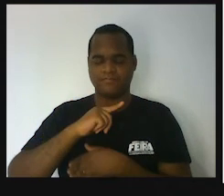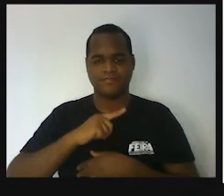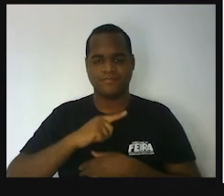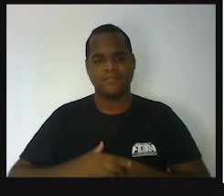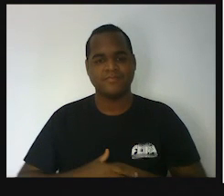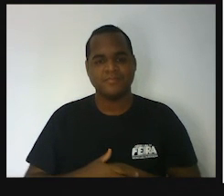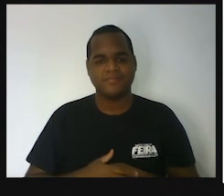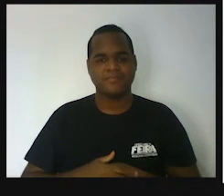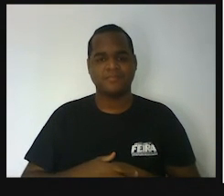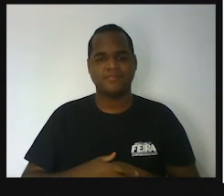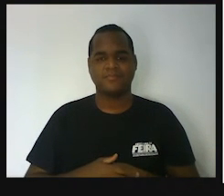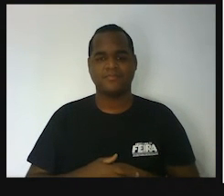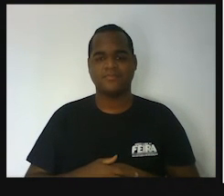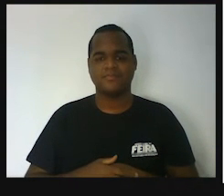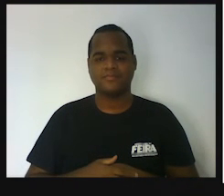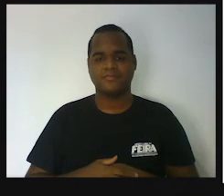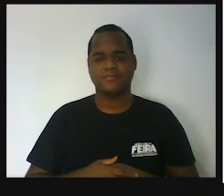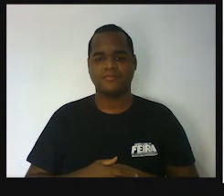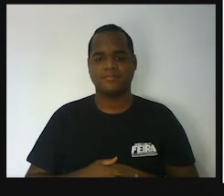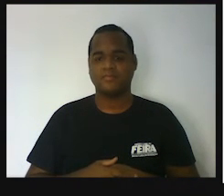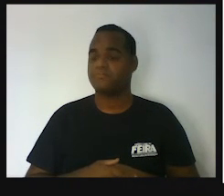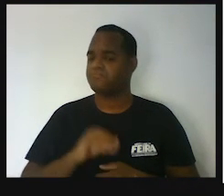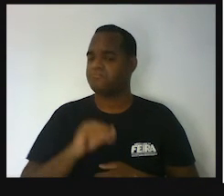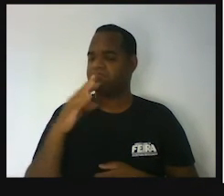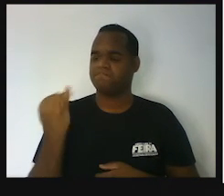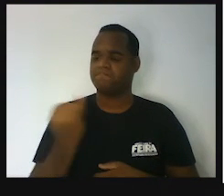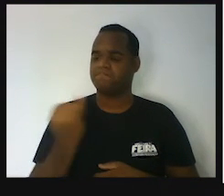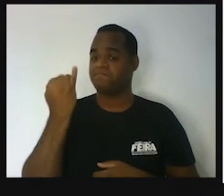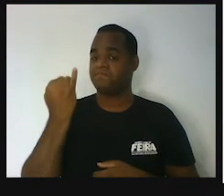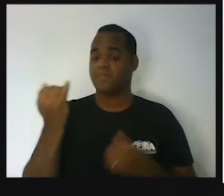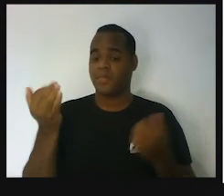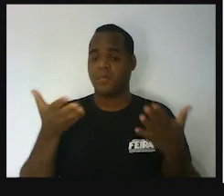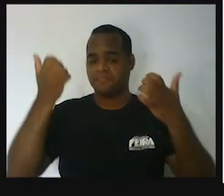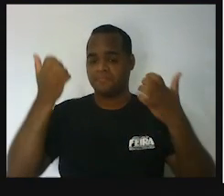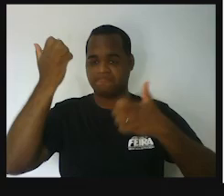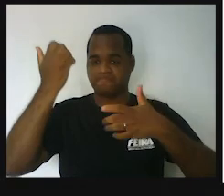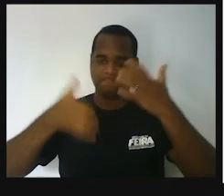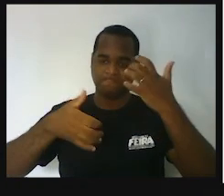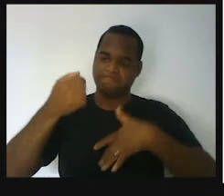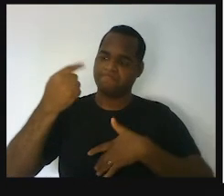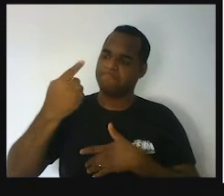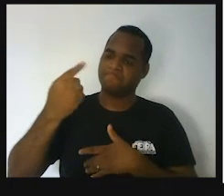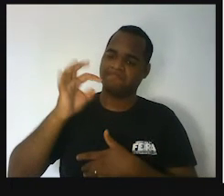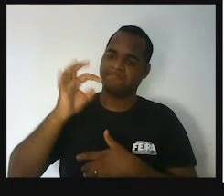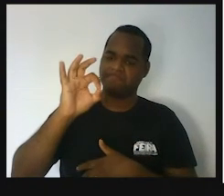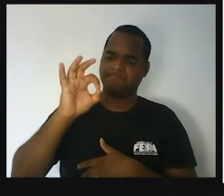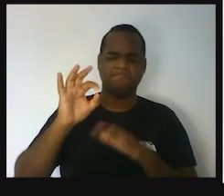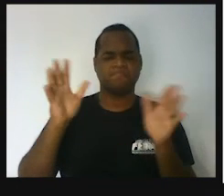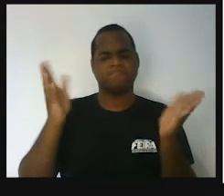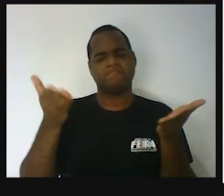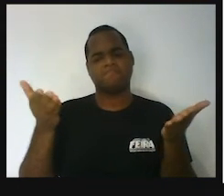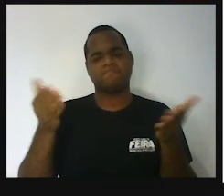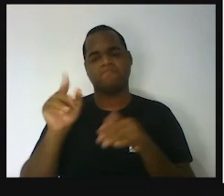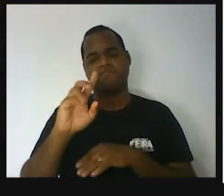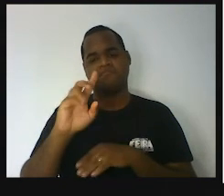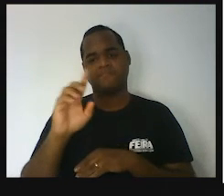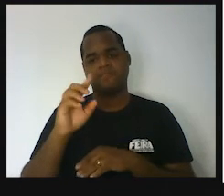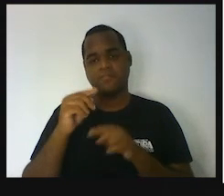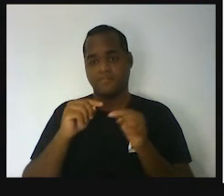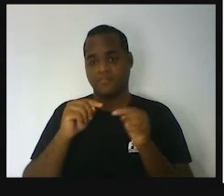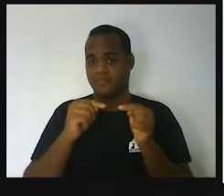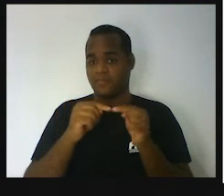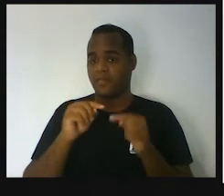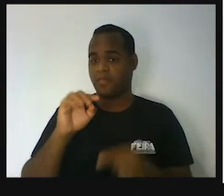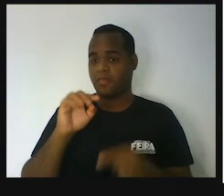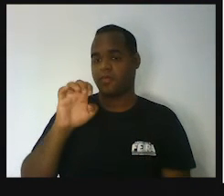Então, acho que nem é importante agora explicar por que é do primeiro grau. Eu quero que você saiba que é uma equação